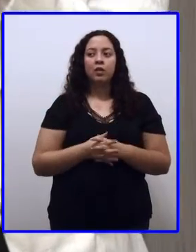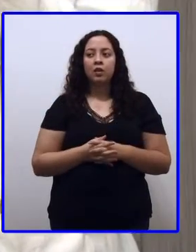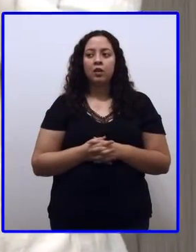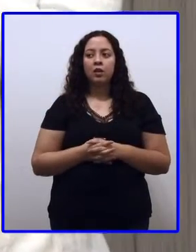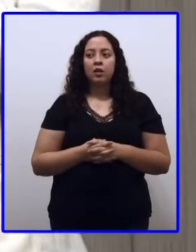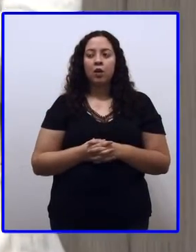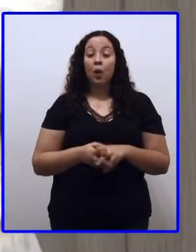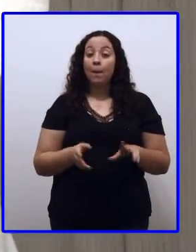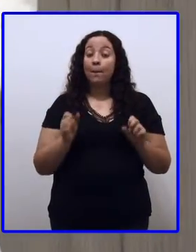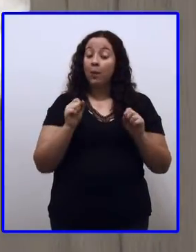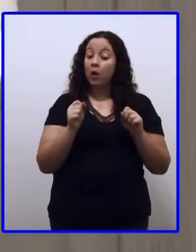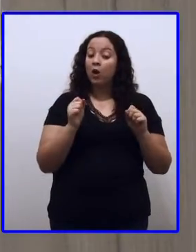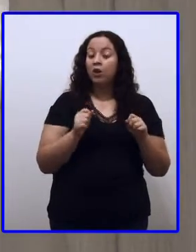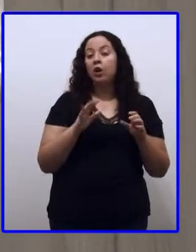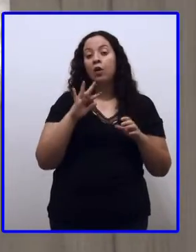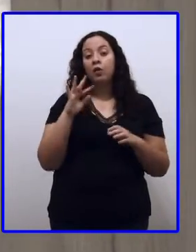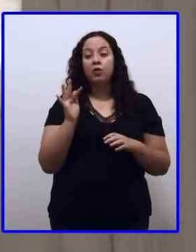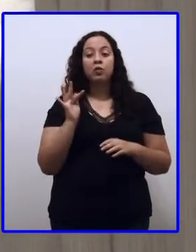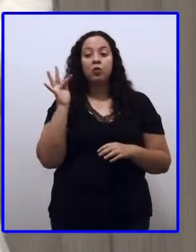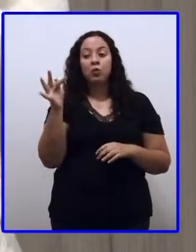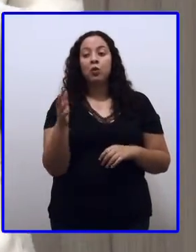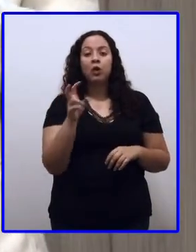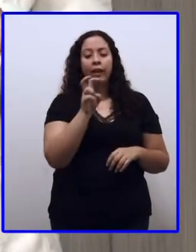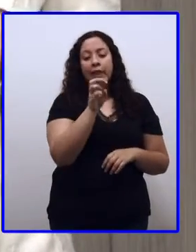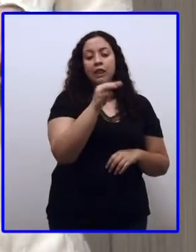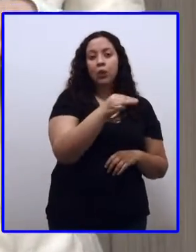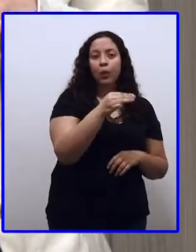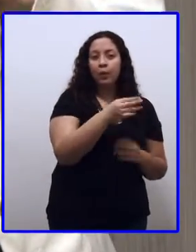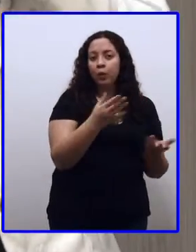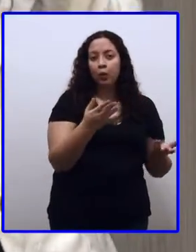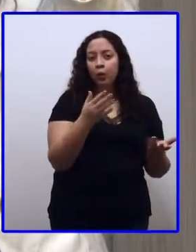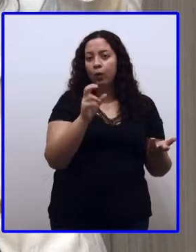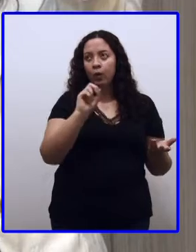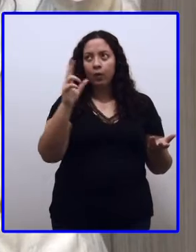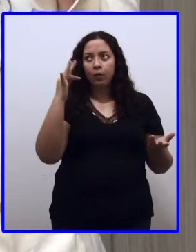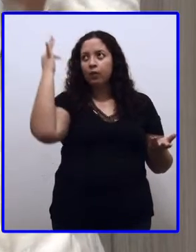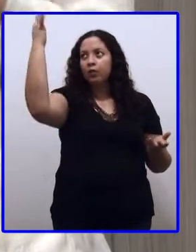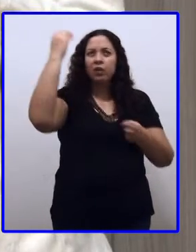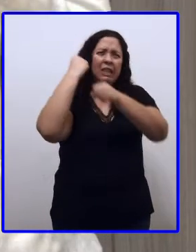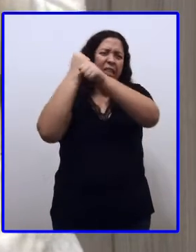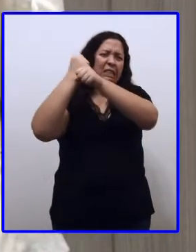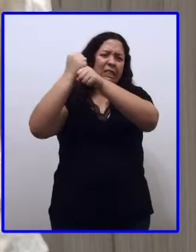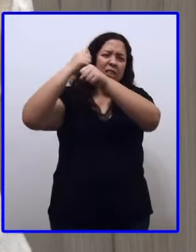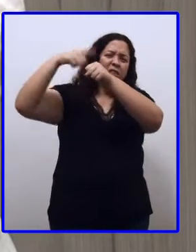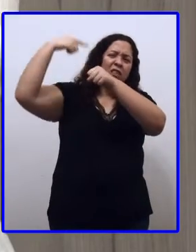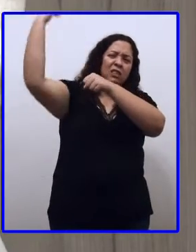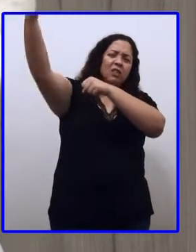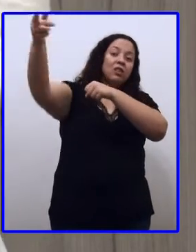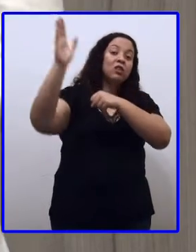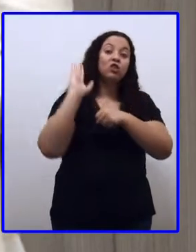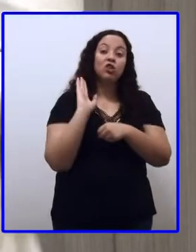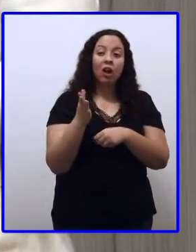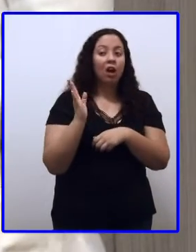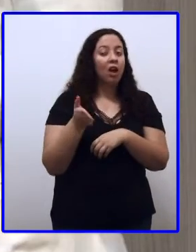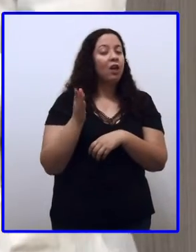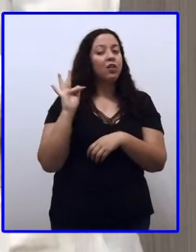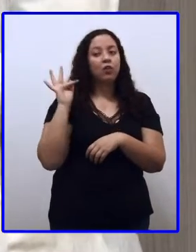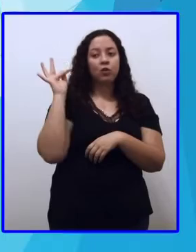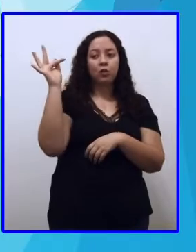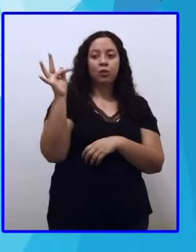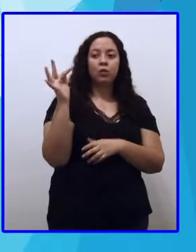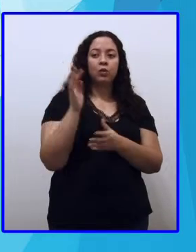O futuro pode ser daqui cinco minutos, daqui um ano, daqui dez anos. Então, isso já é o futuro. Olha lá.